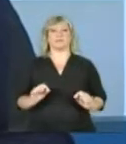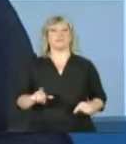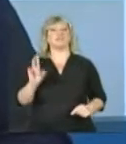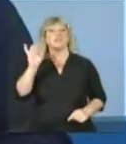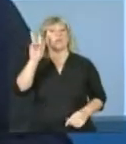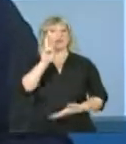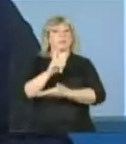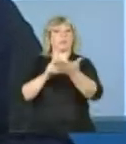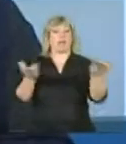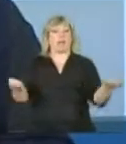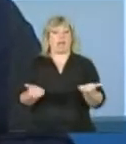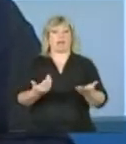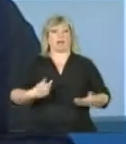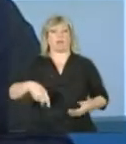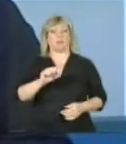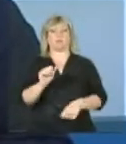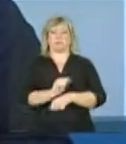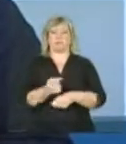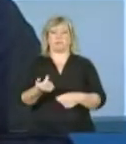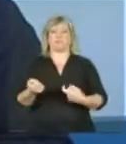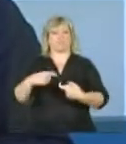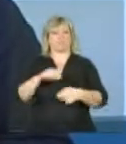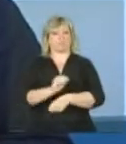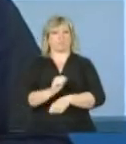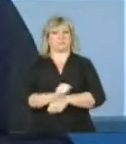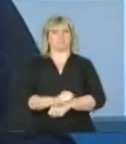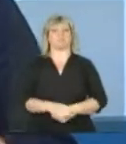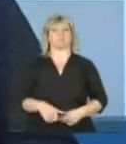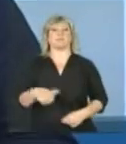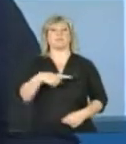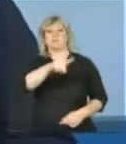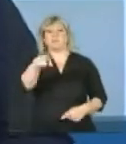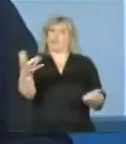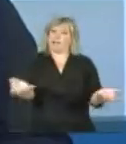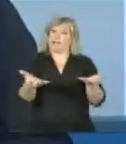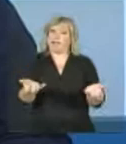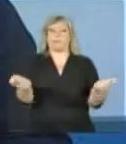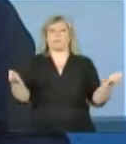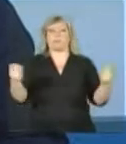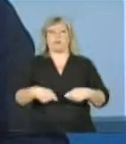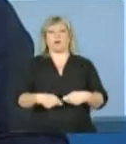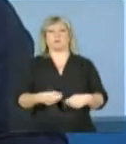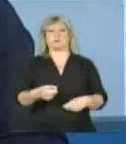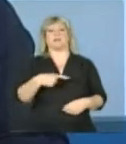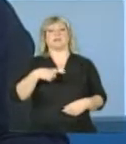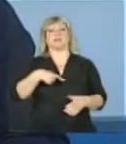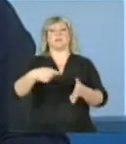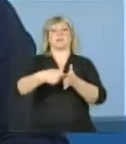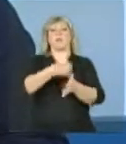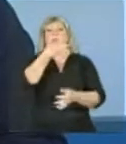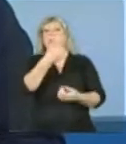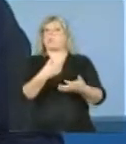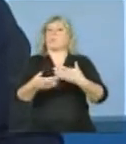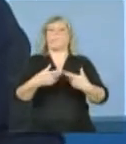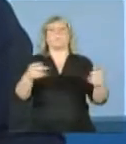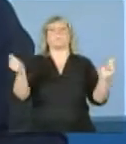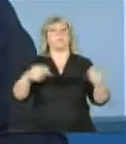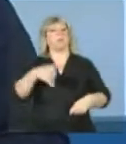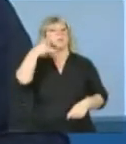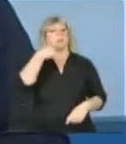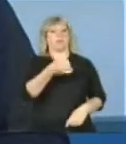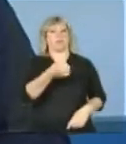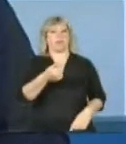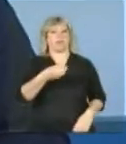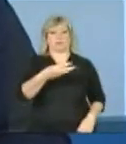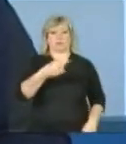lembrando, a gente vai agora para mais um breve intervalo, mas a gente já volta. E você, se quiser participar ou mandar sugestões, basta ligar para 61